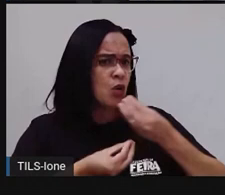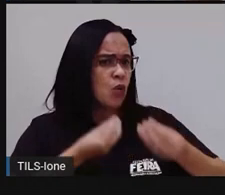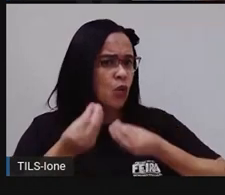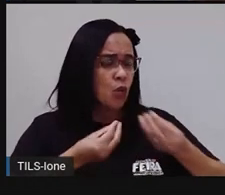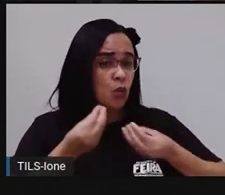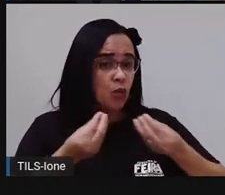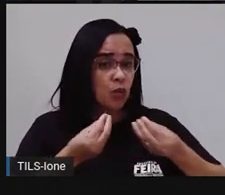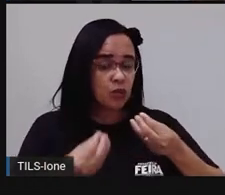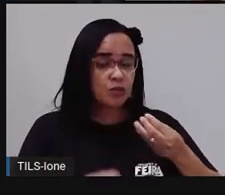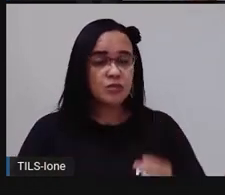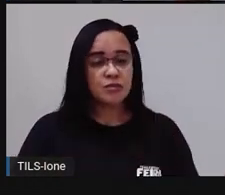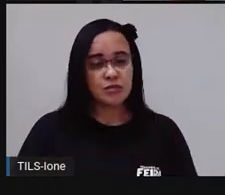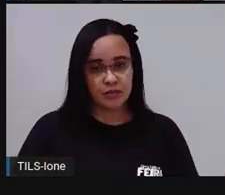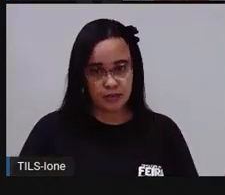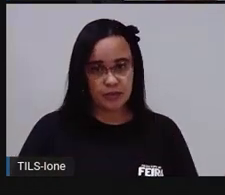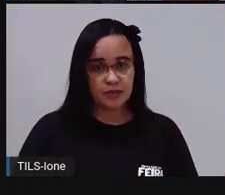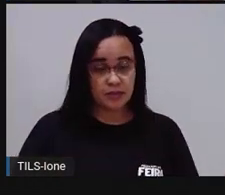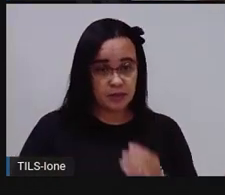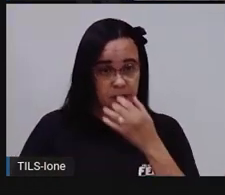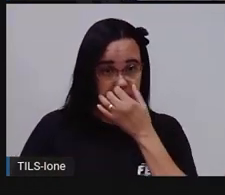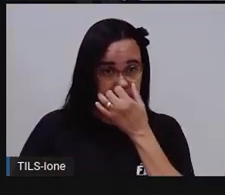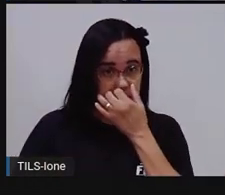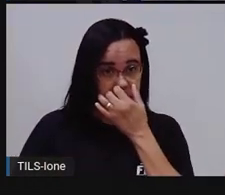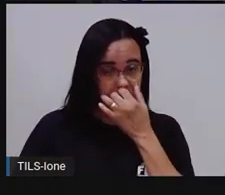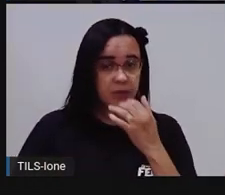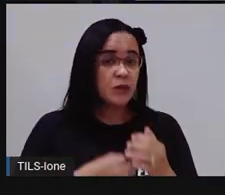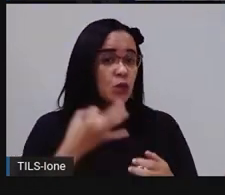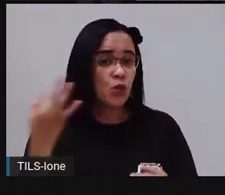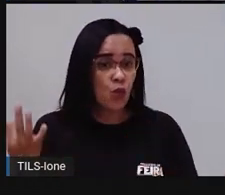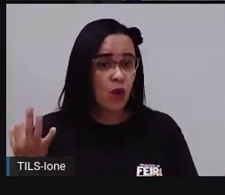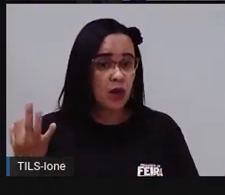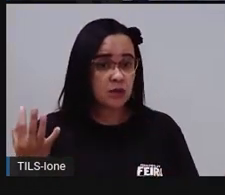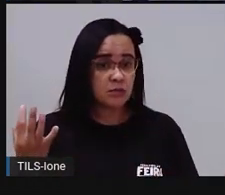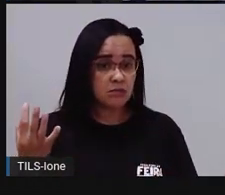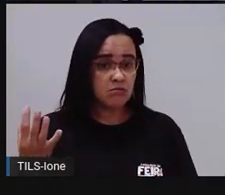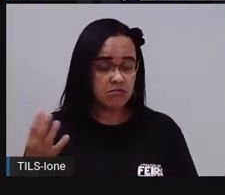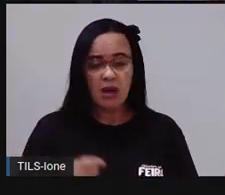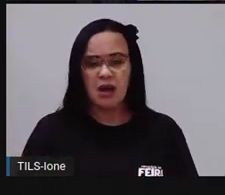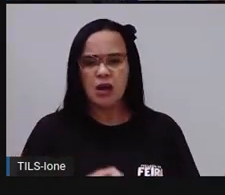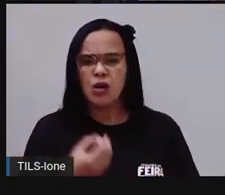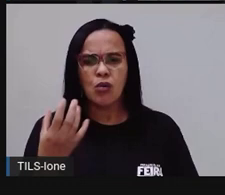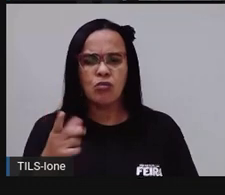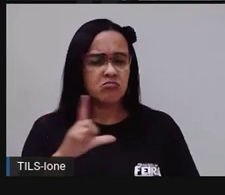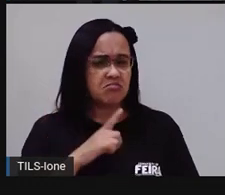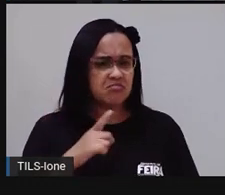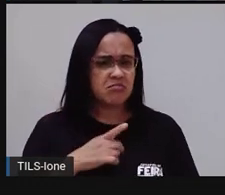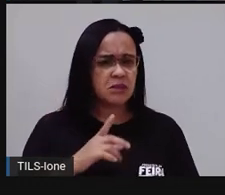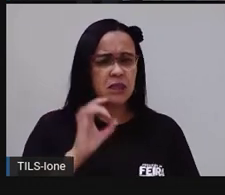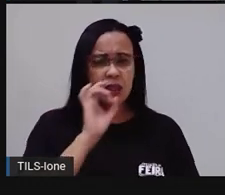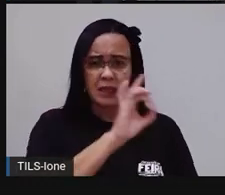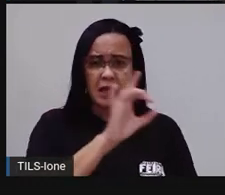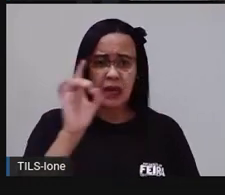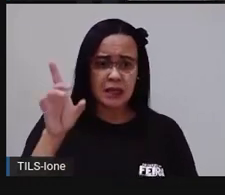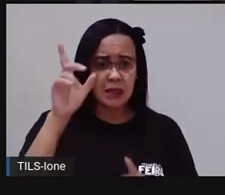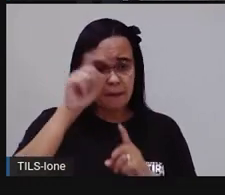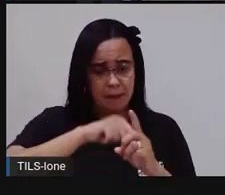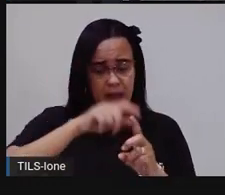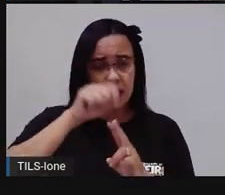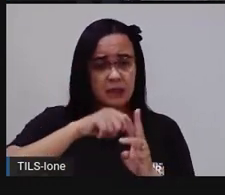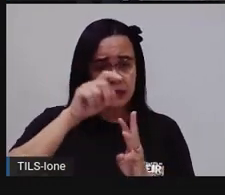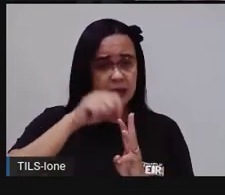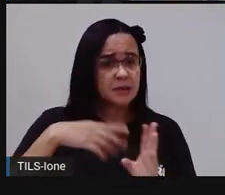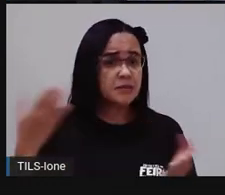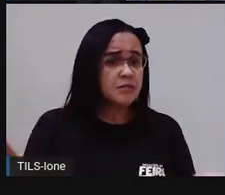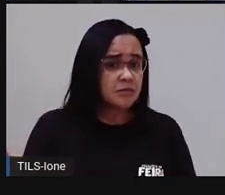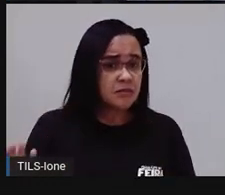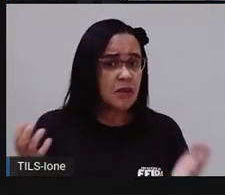perguntar o seguinte, ó. Então, quanto é que tem a mais ou a menos, né? A menos de 25 pra 14, né? Qual a